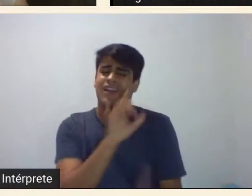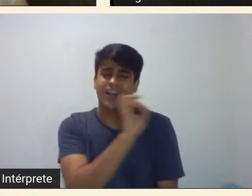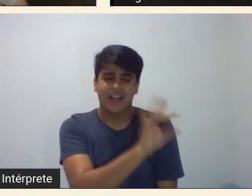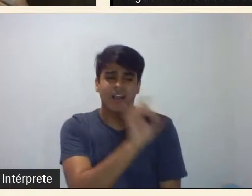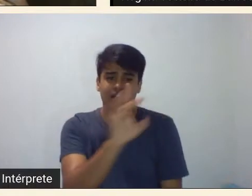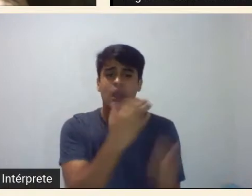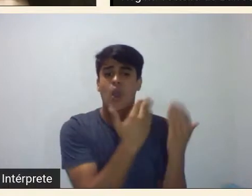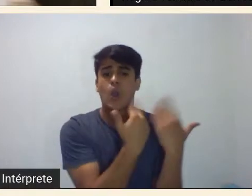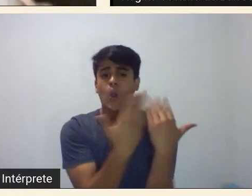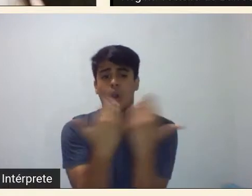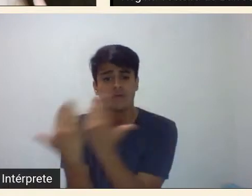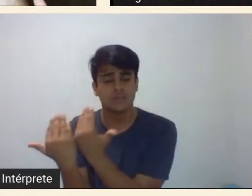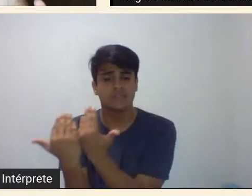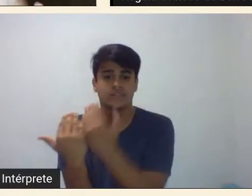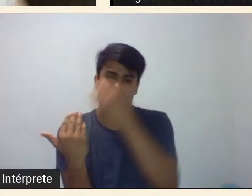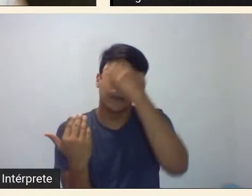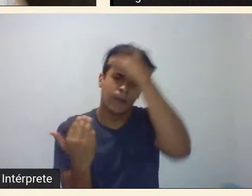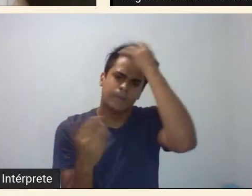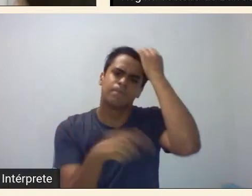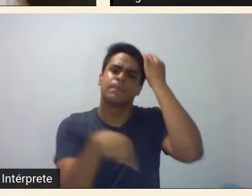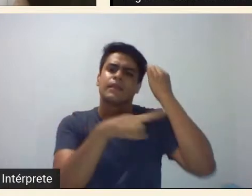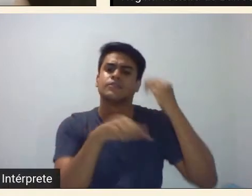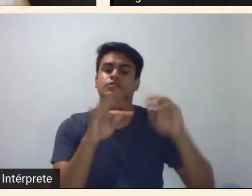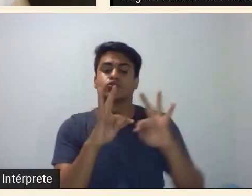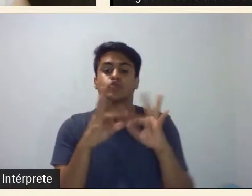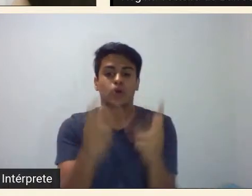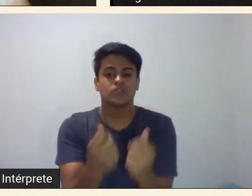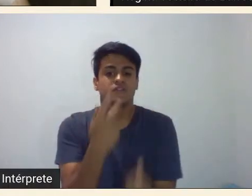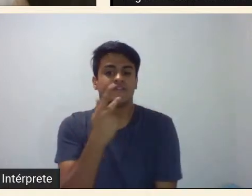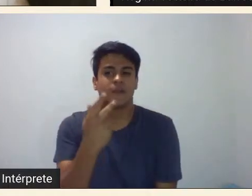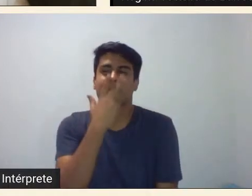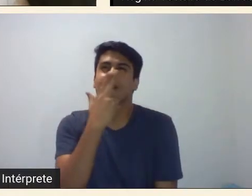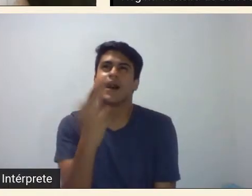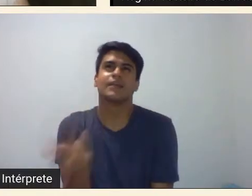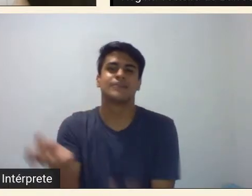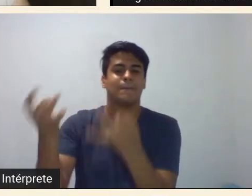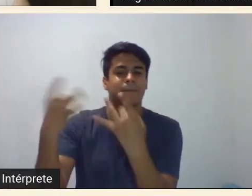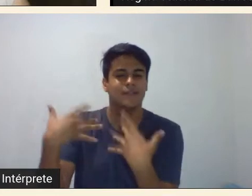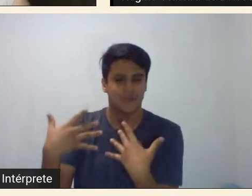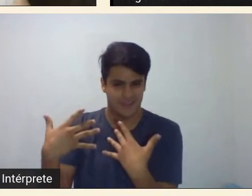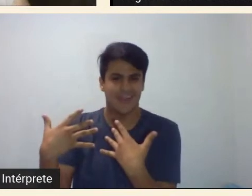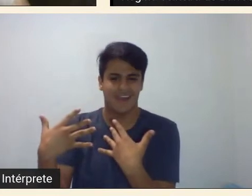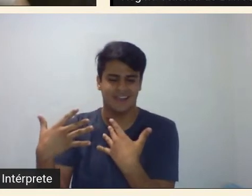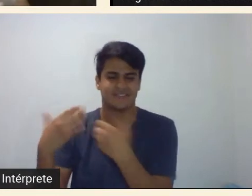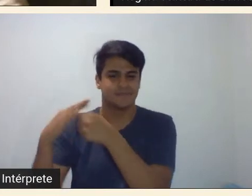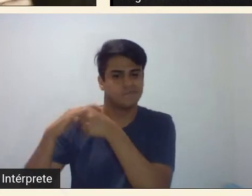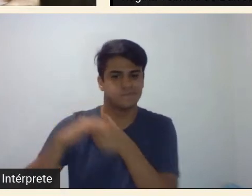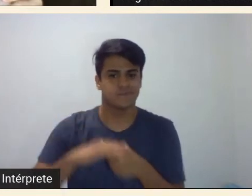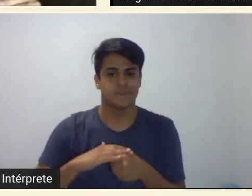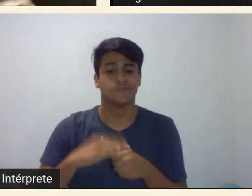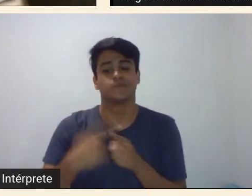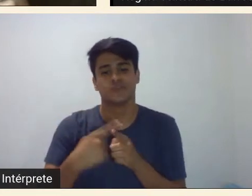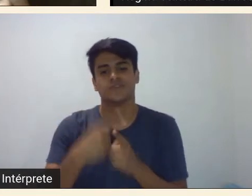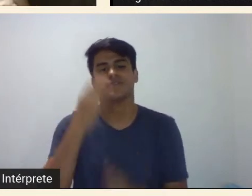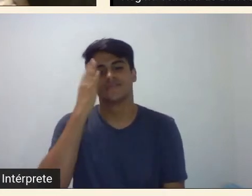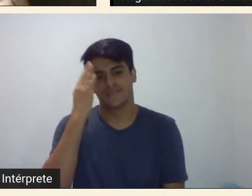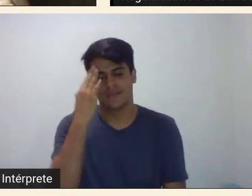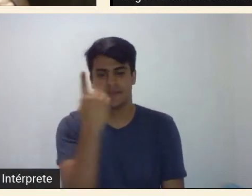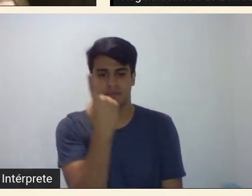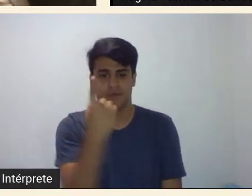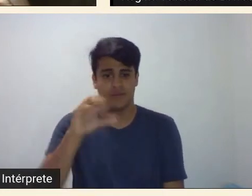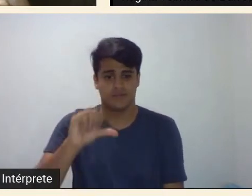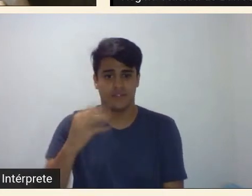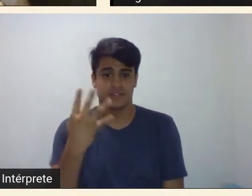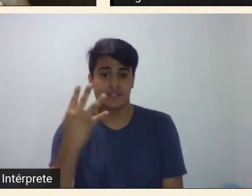me recebiam que estavam completamente abandonados menosprezados porque como você sabe a partir da década de 40 a grande